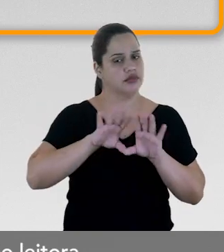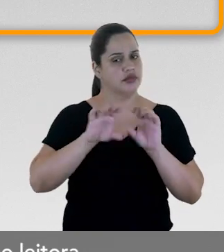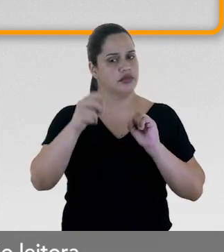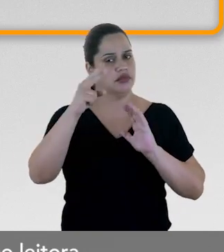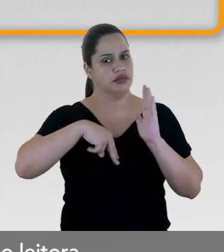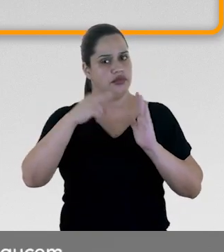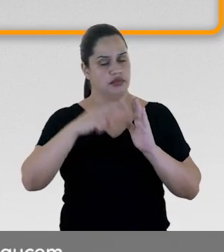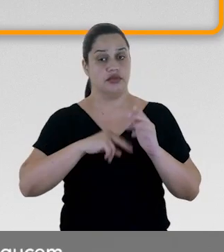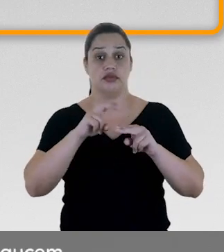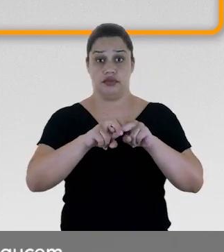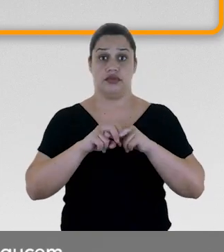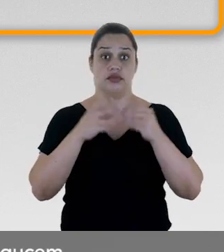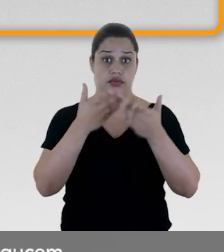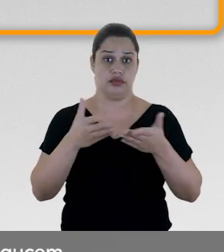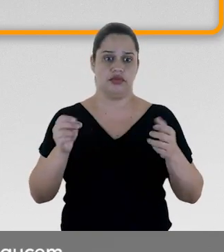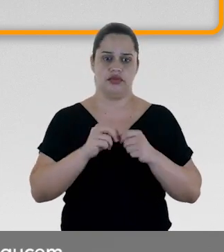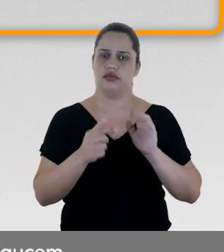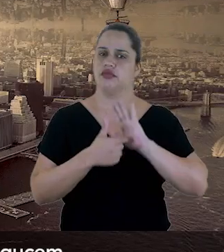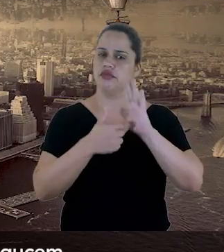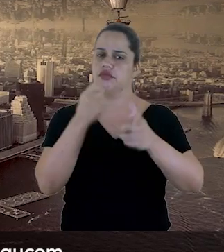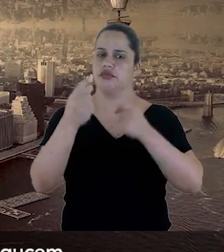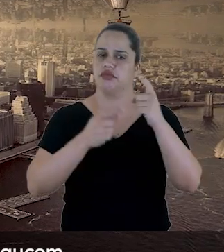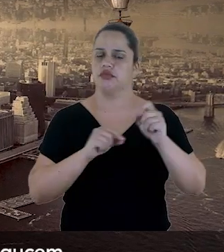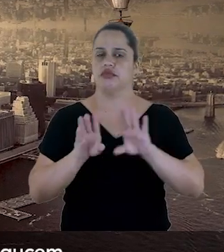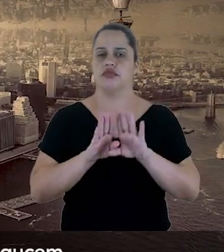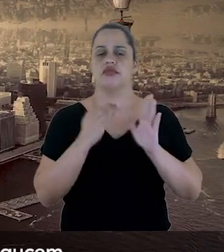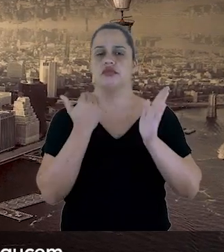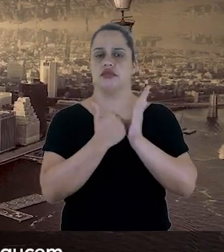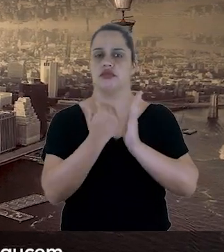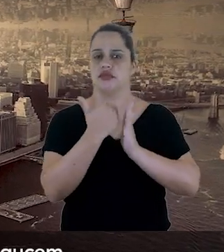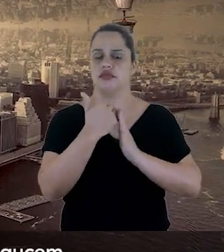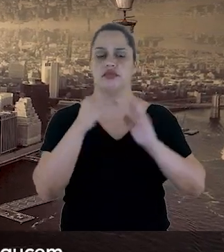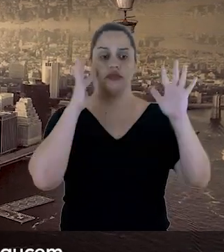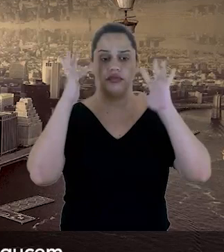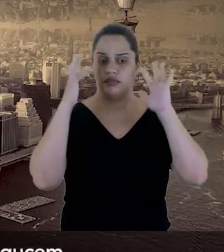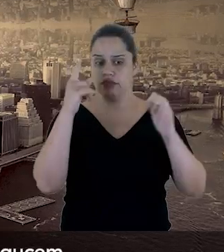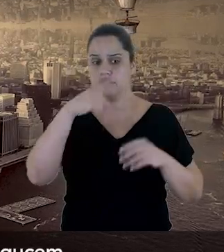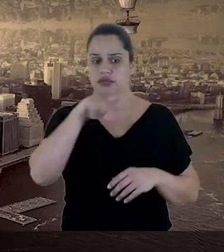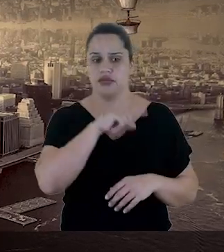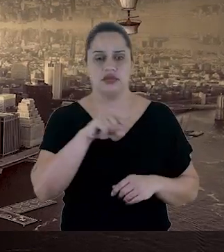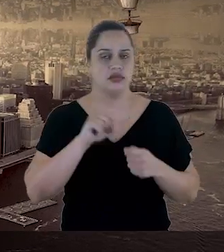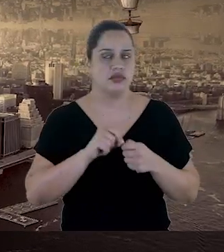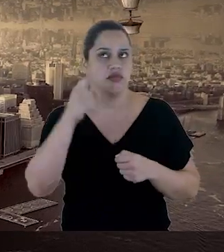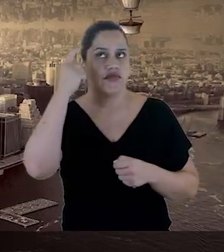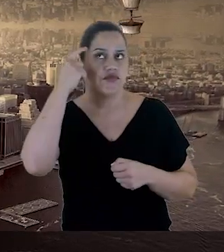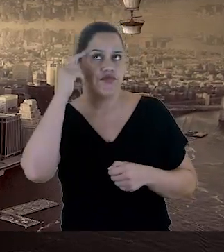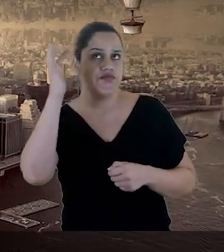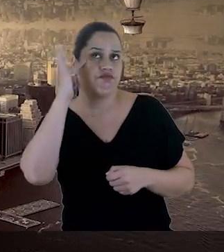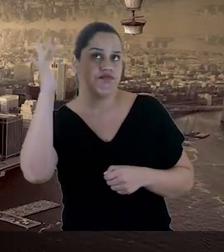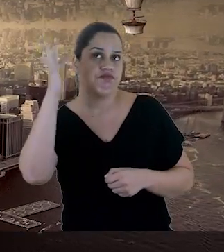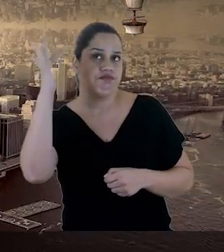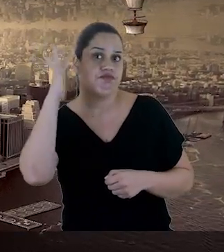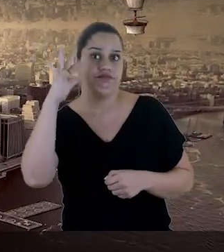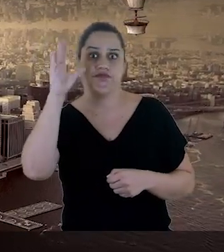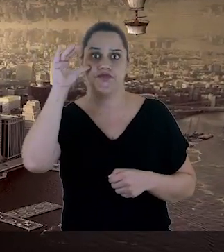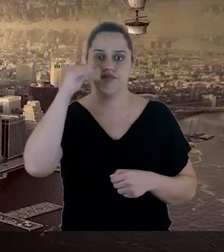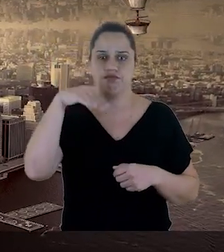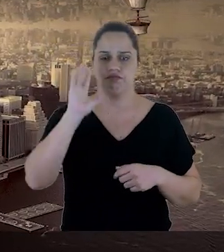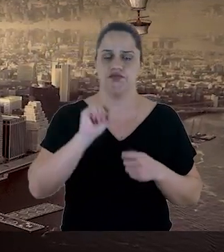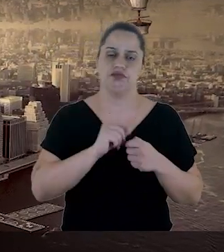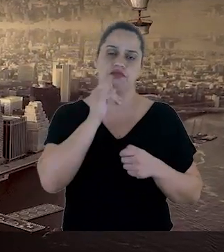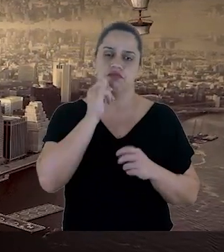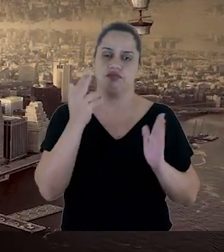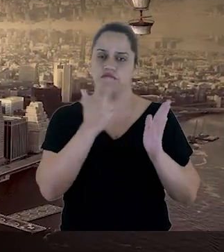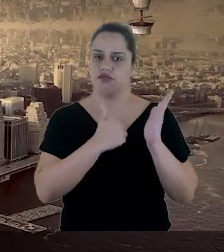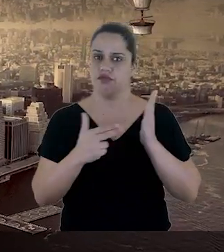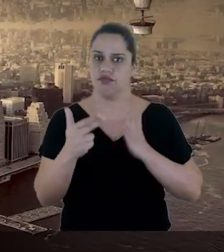leitora. Por isso, traga algumas imagens fantásticas que agucem a imaginação dos alunos, como